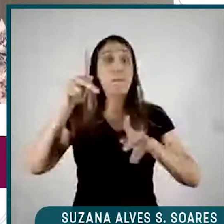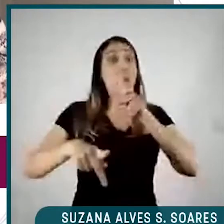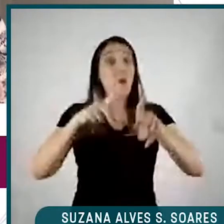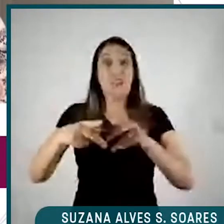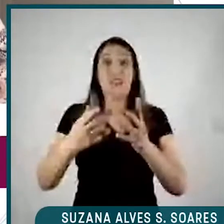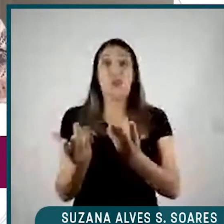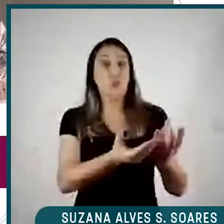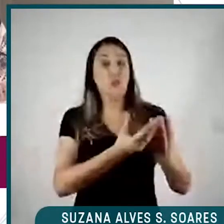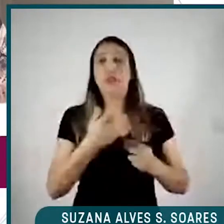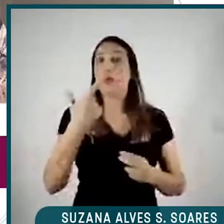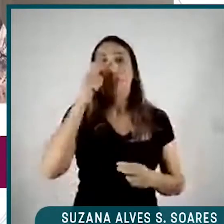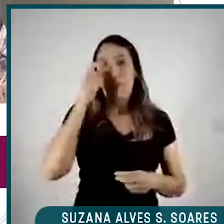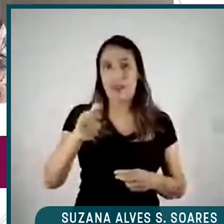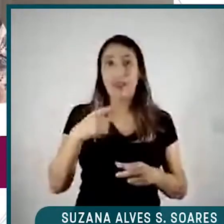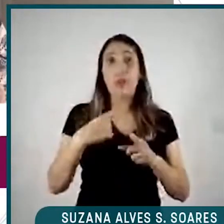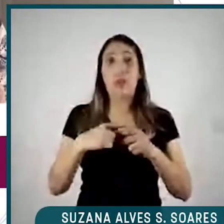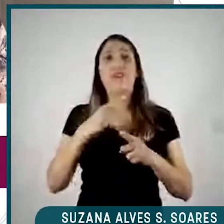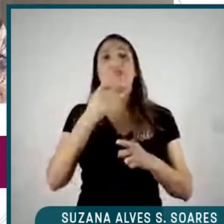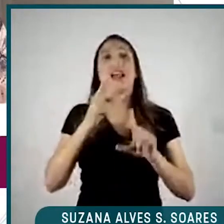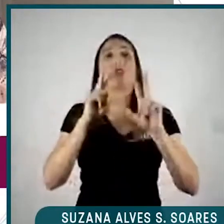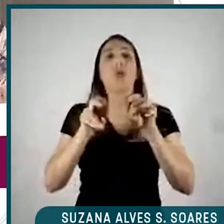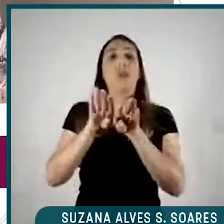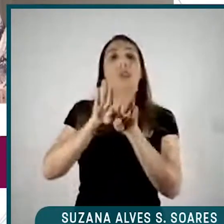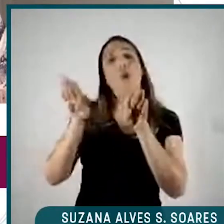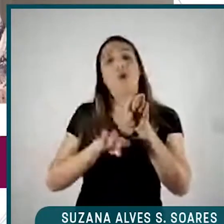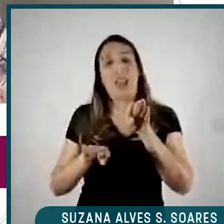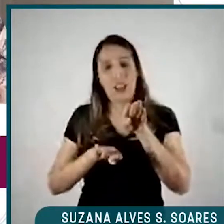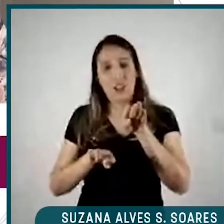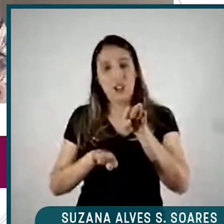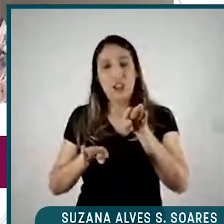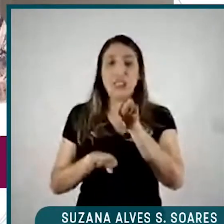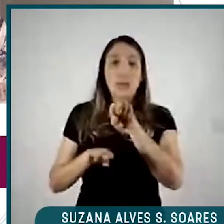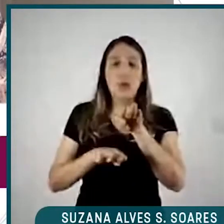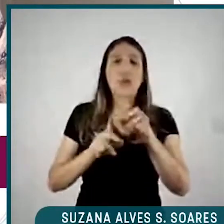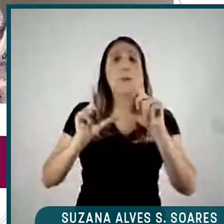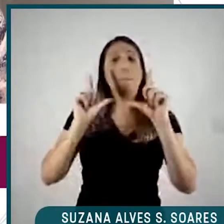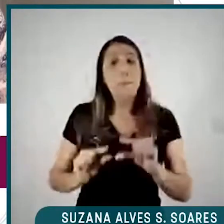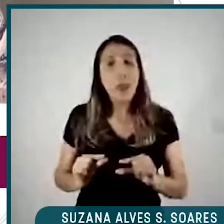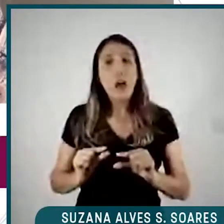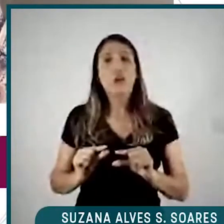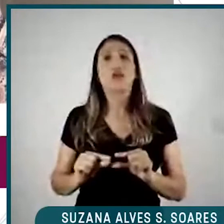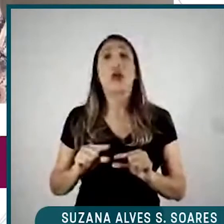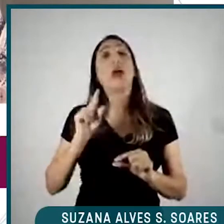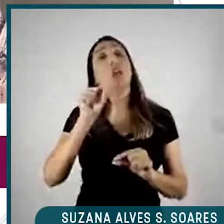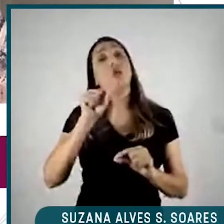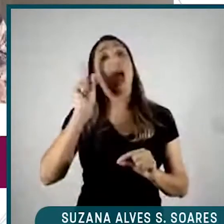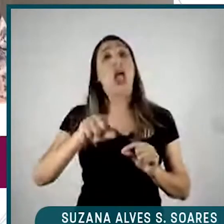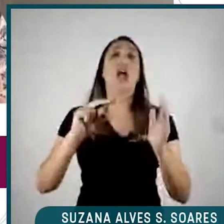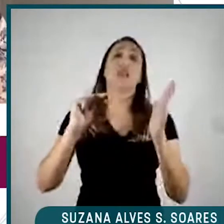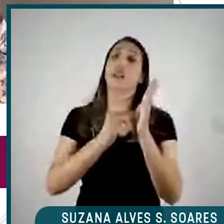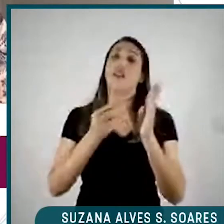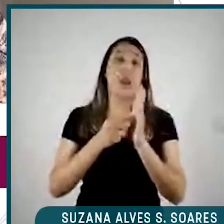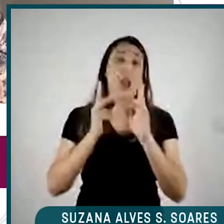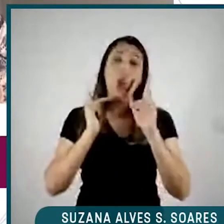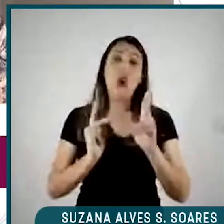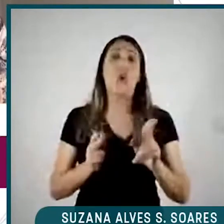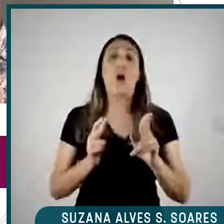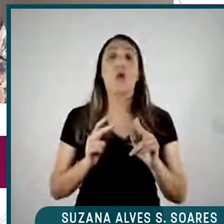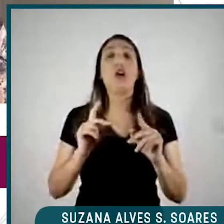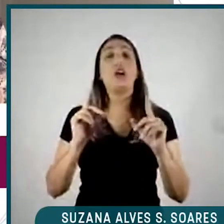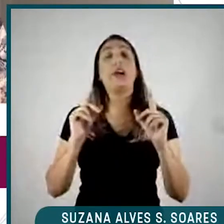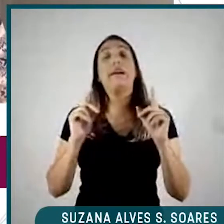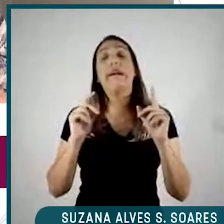lidar com desigualdades e diminuir desigualdade significa necessariamente também diminuir